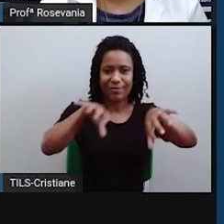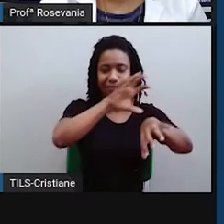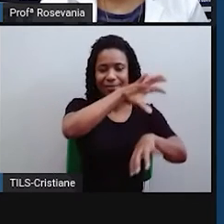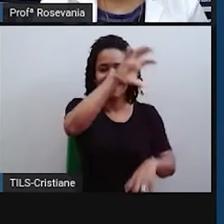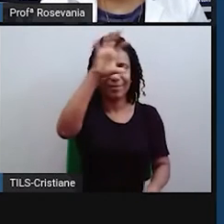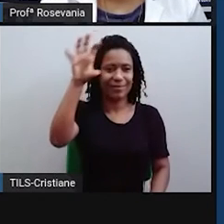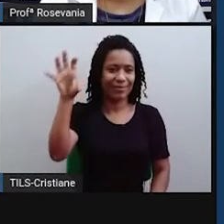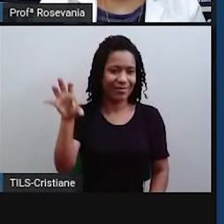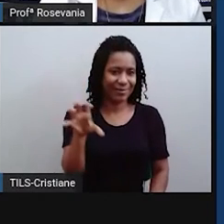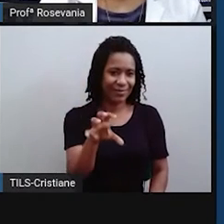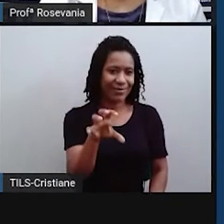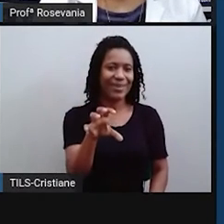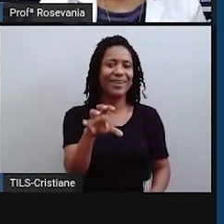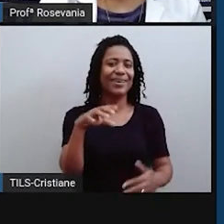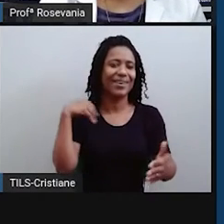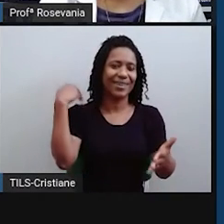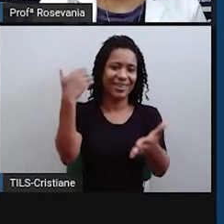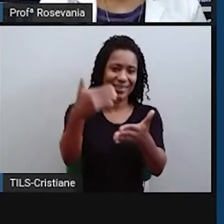igualzinha ao que a gente está,